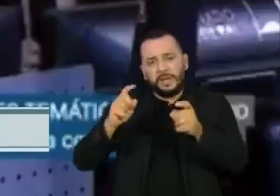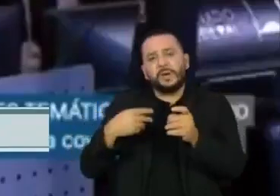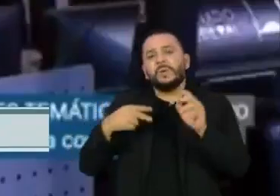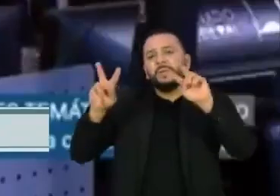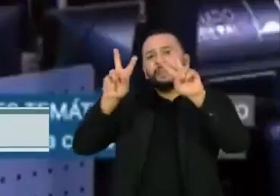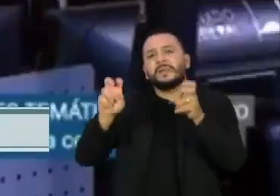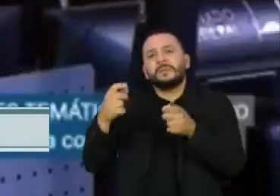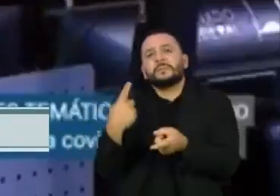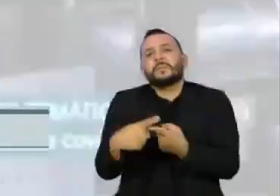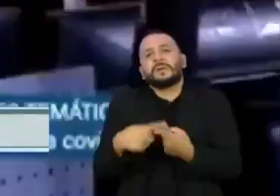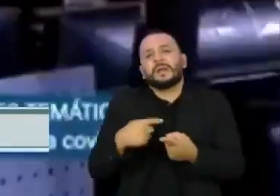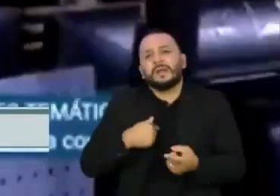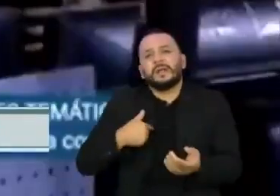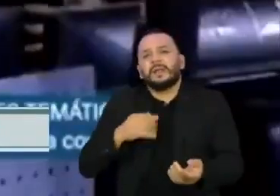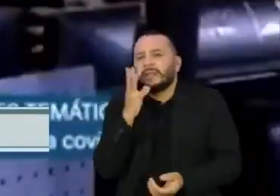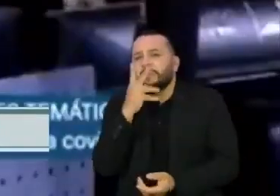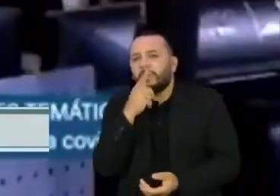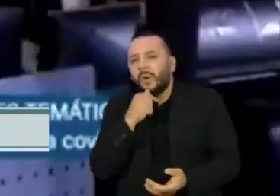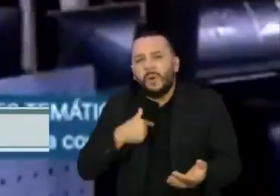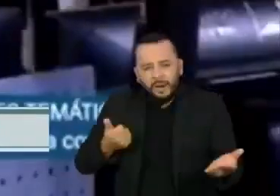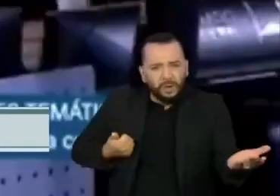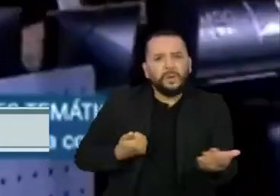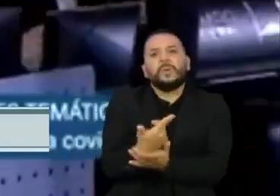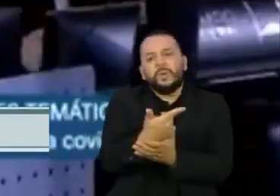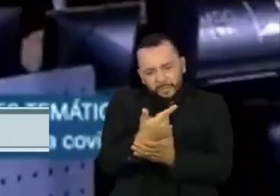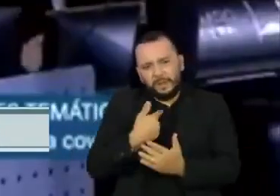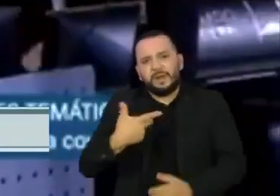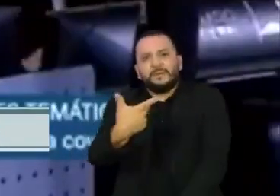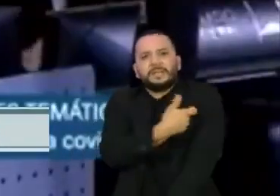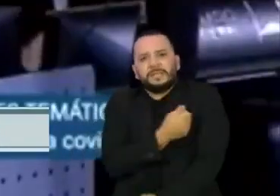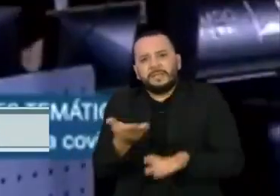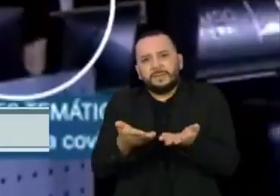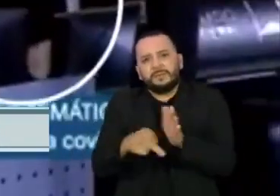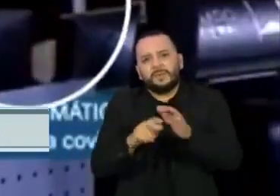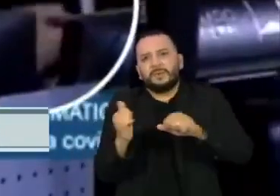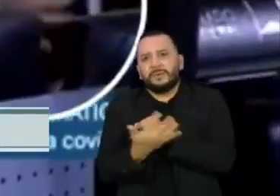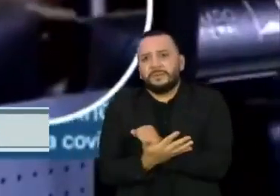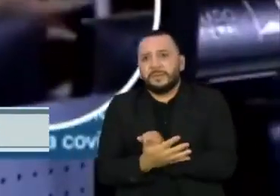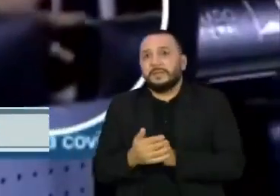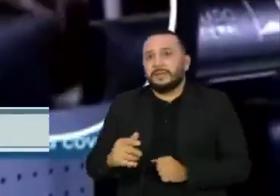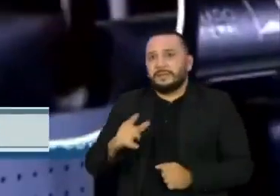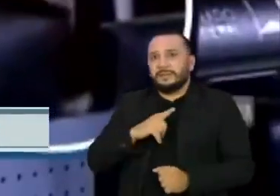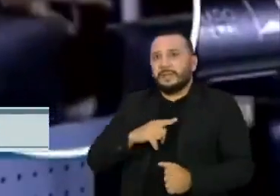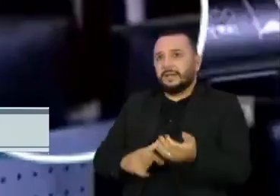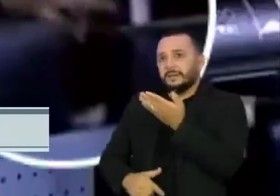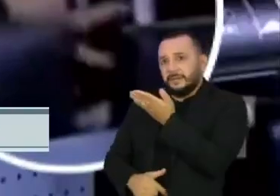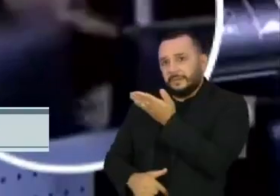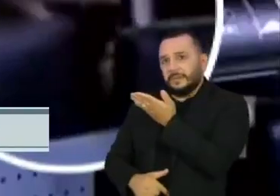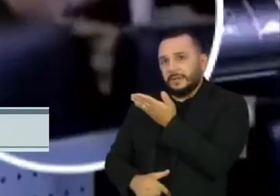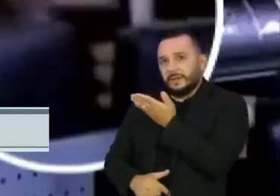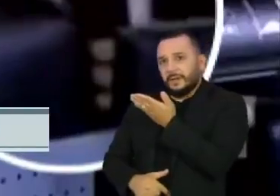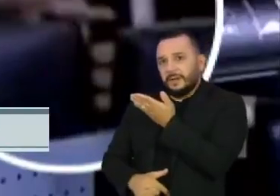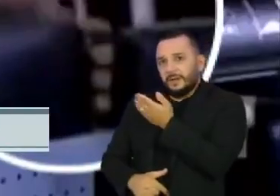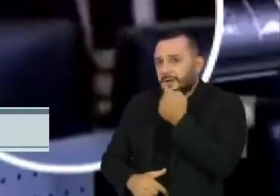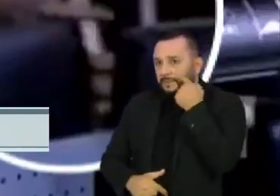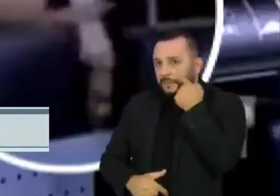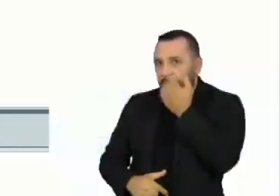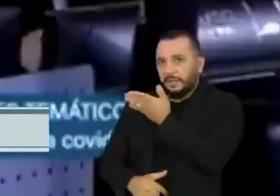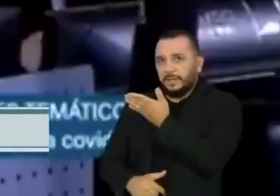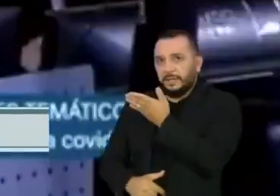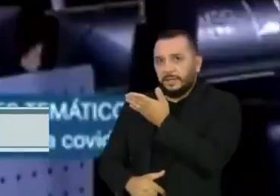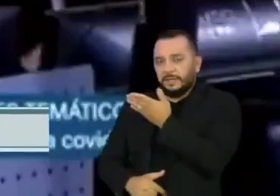demora na compra de insumos e doses de vacinas contra a Covid-19, Martins foi gravado ao fundo fazendo este gesto.